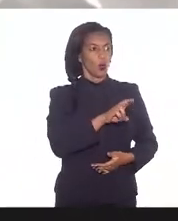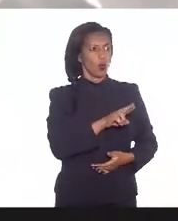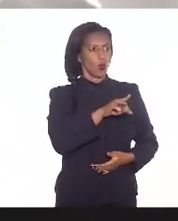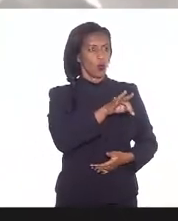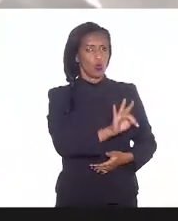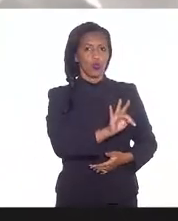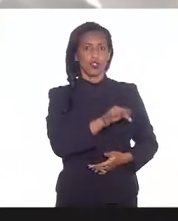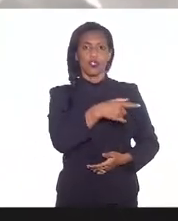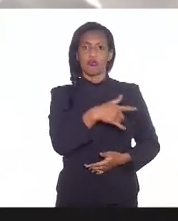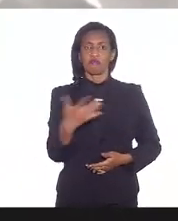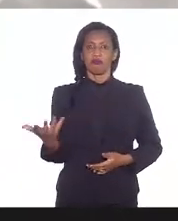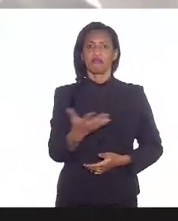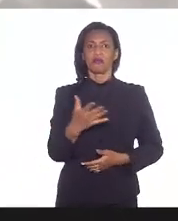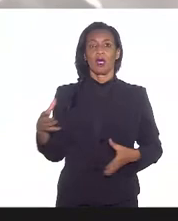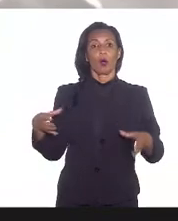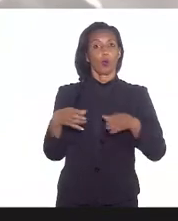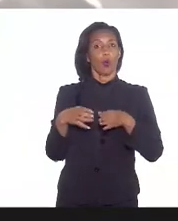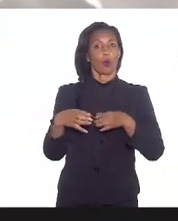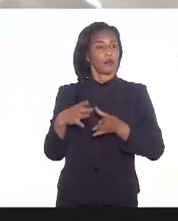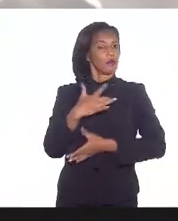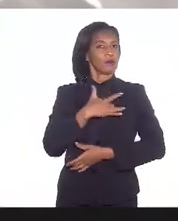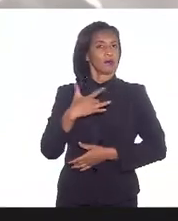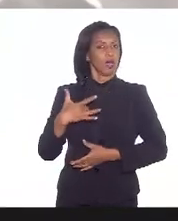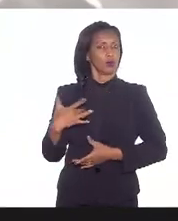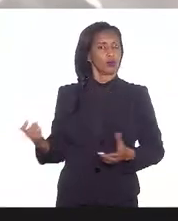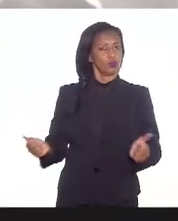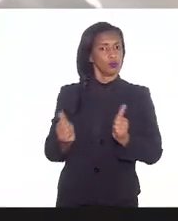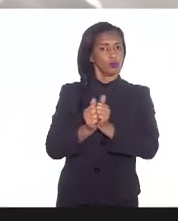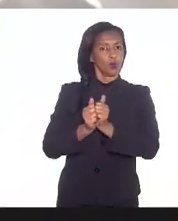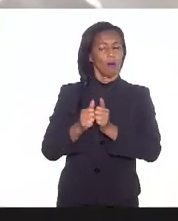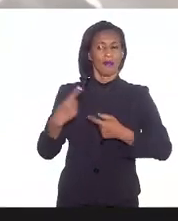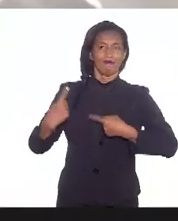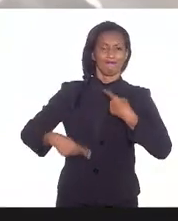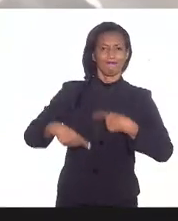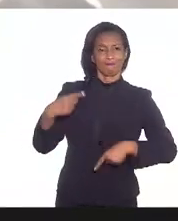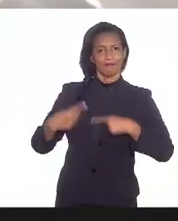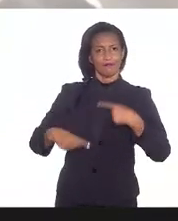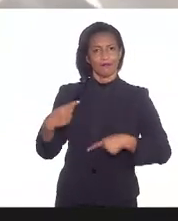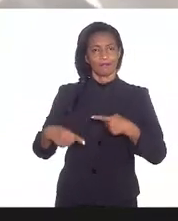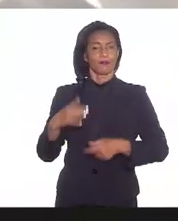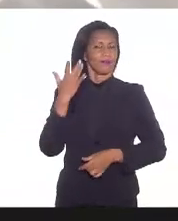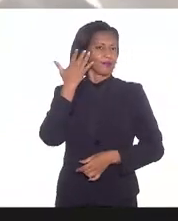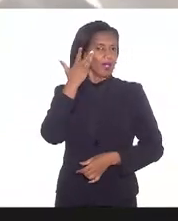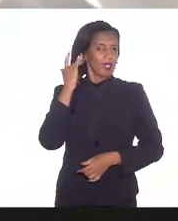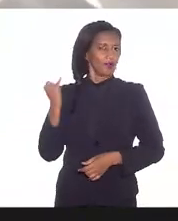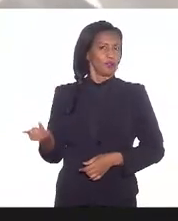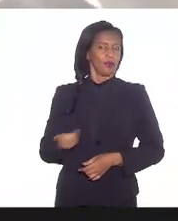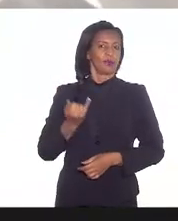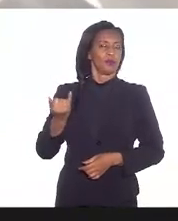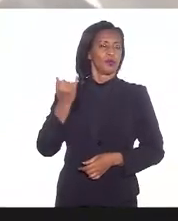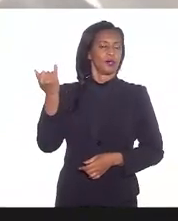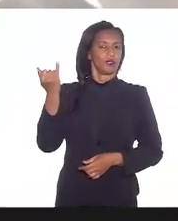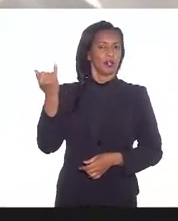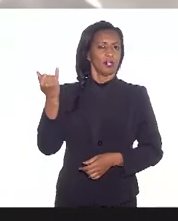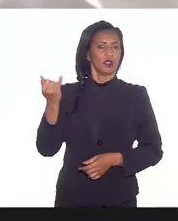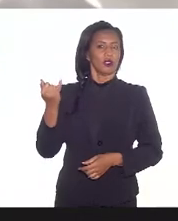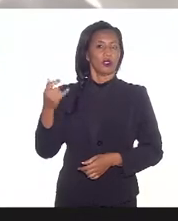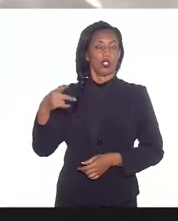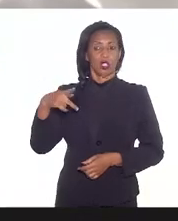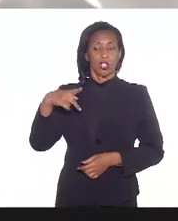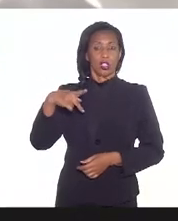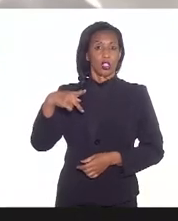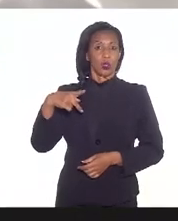instado a Comissão de Saúde para fazer esse debate. Acho que é muito importante que o Poder